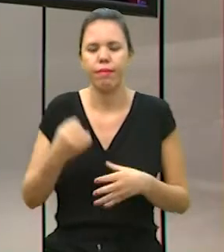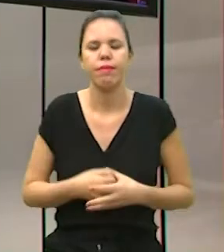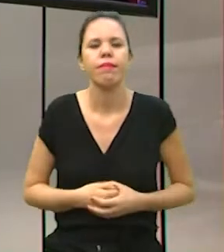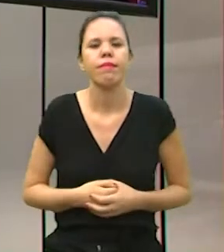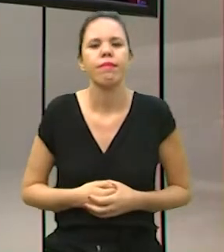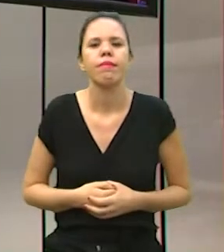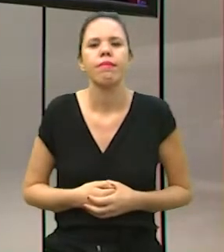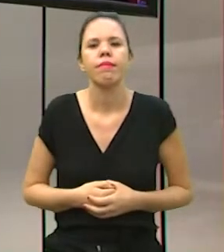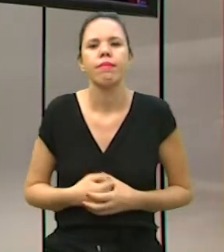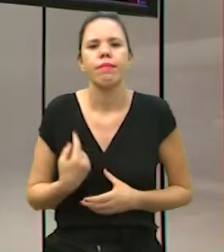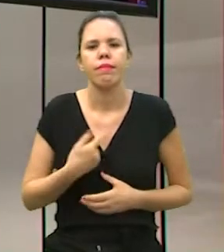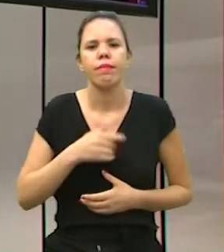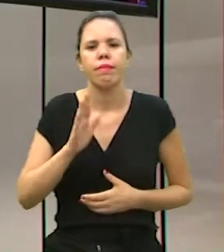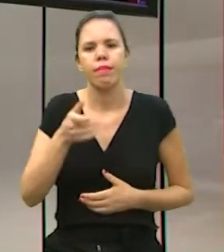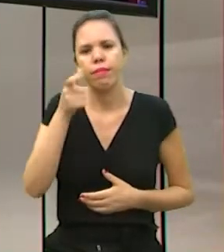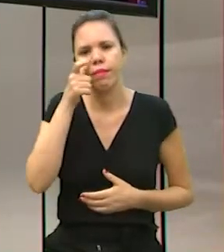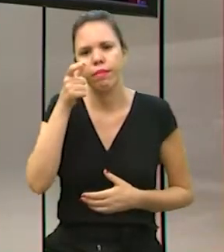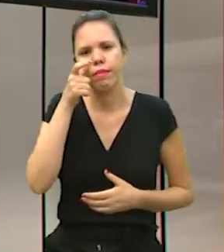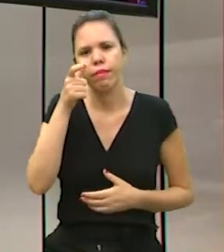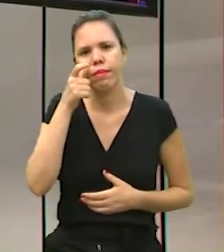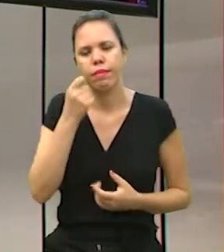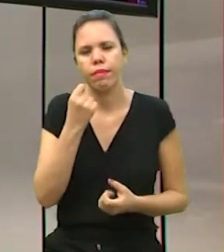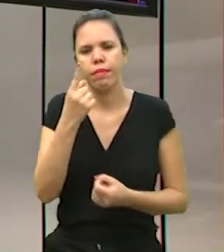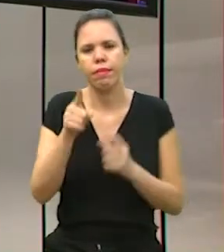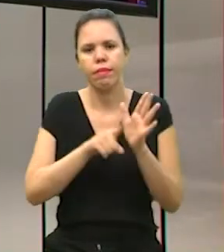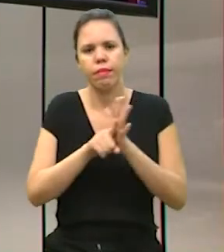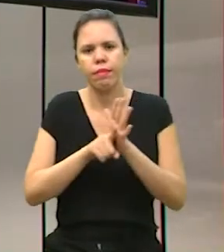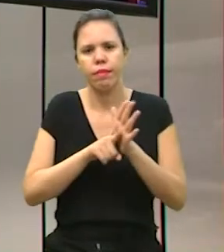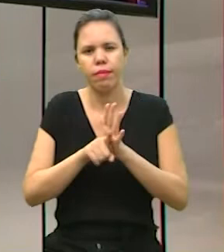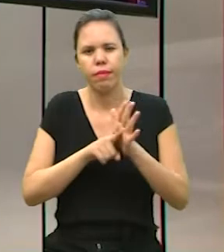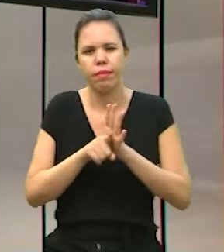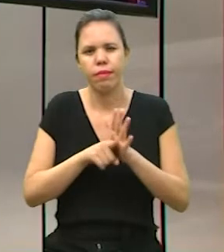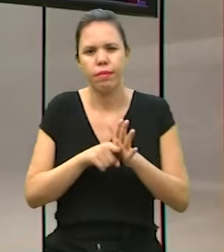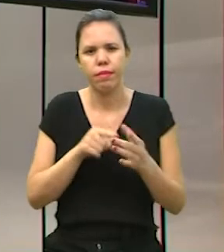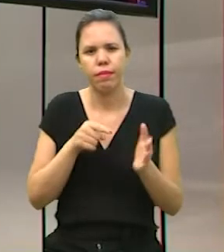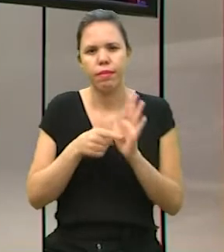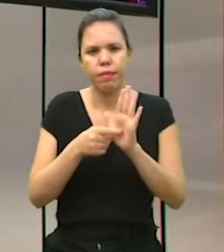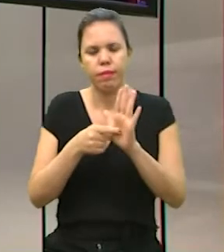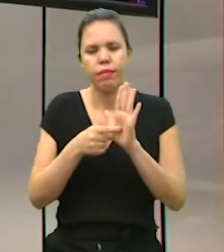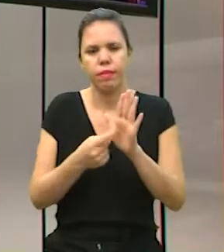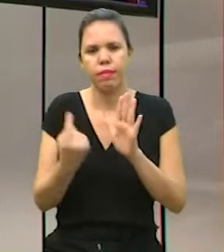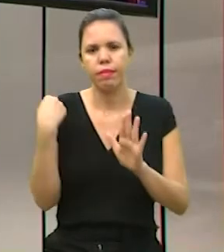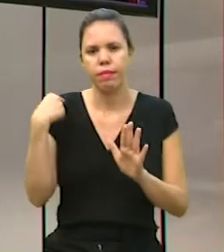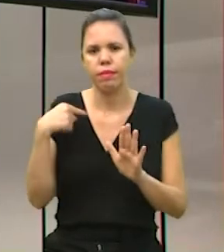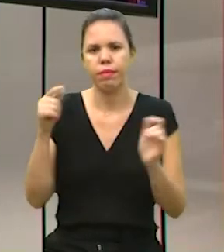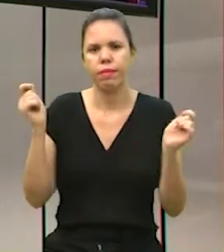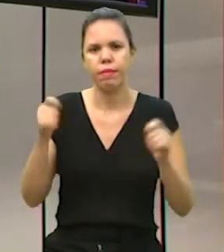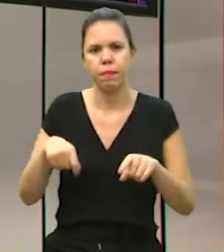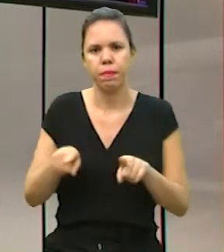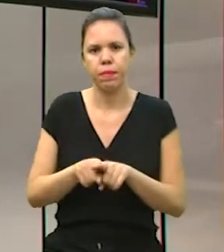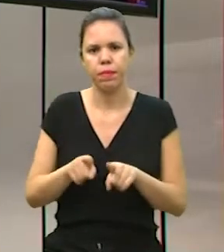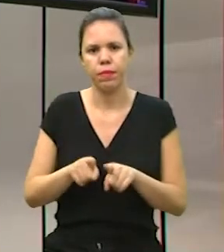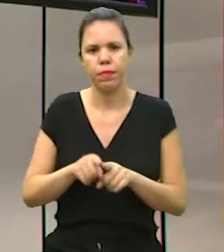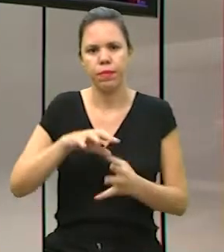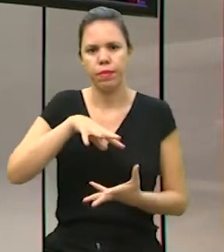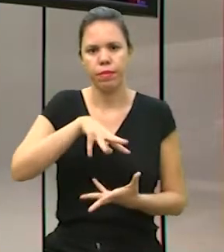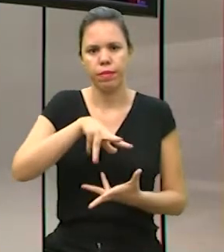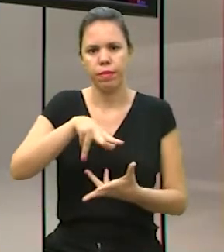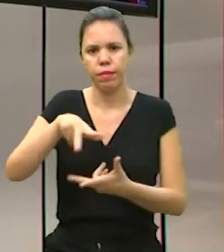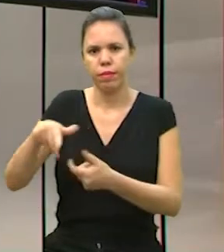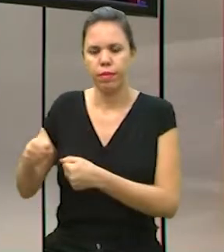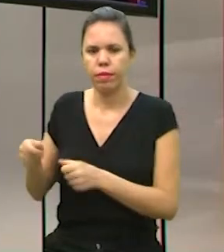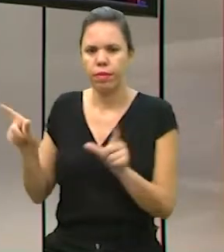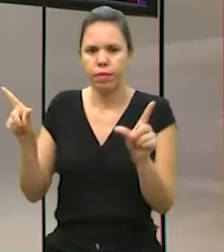tão importante. Francine, a gente já havia visto algumas pesquisas que apontavam para uma possibilidade de um